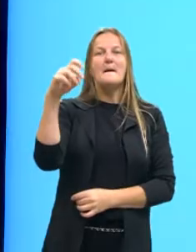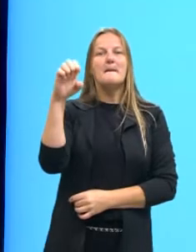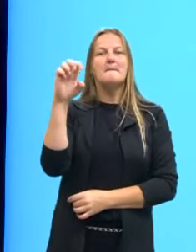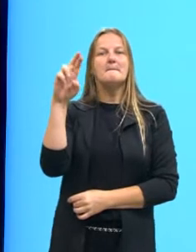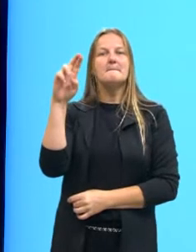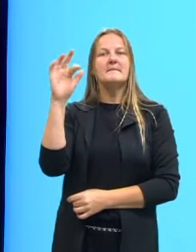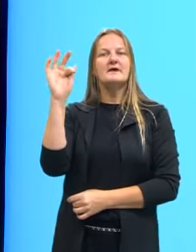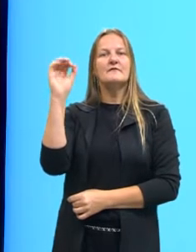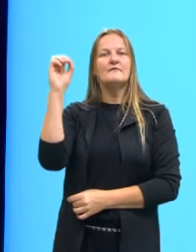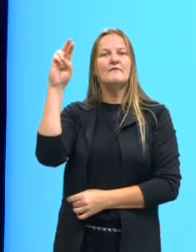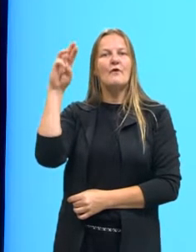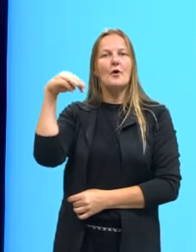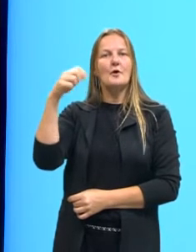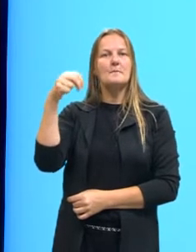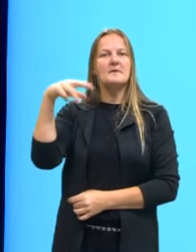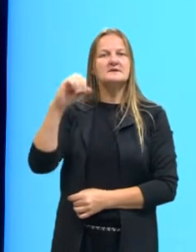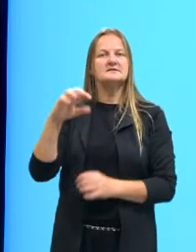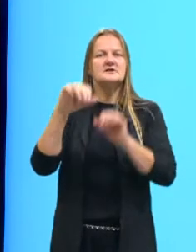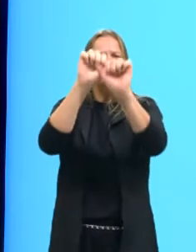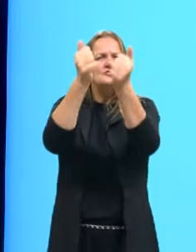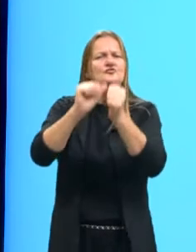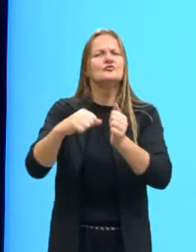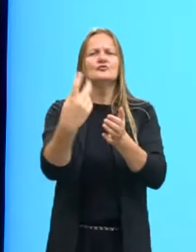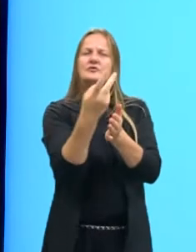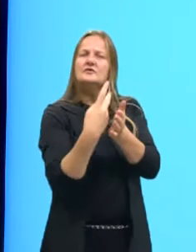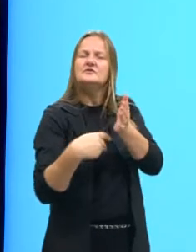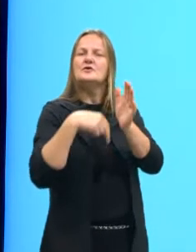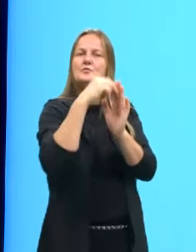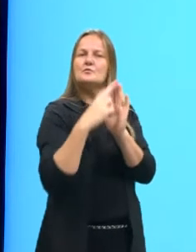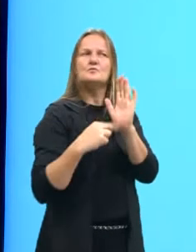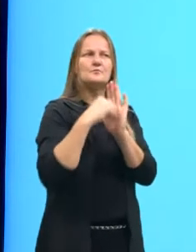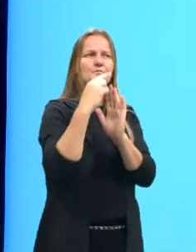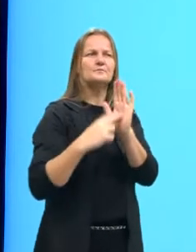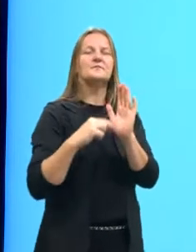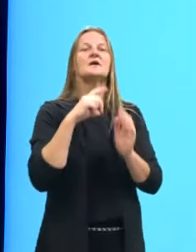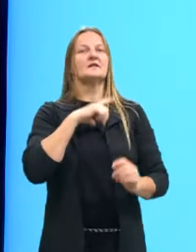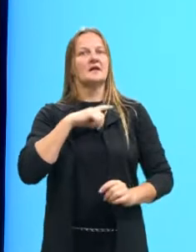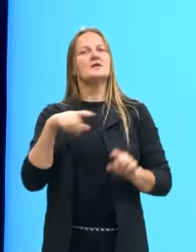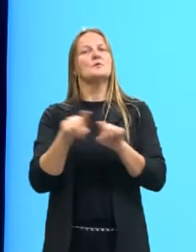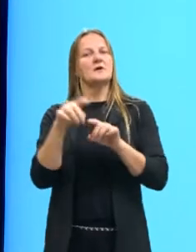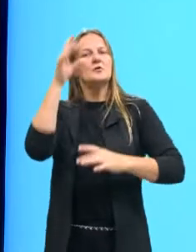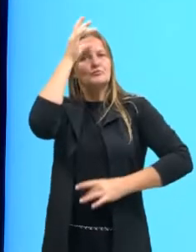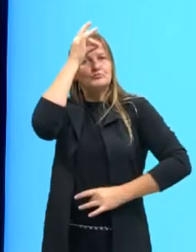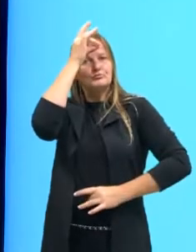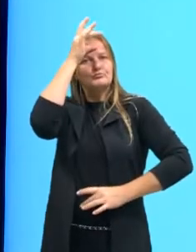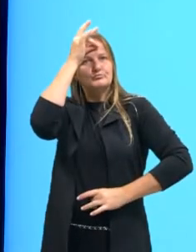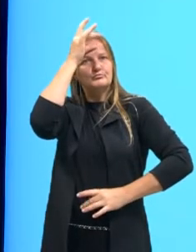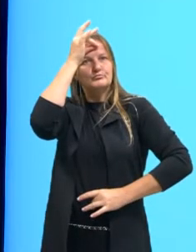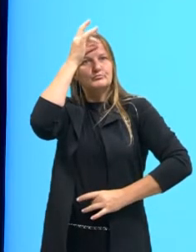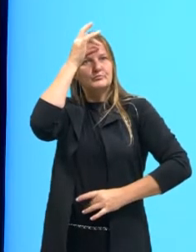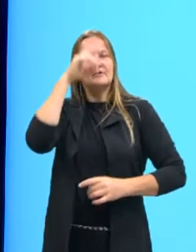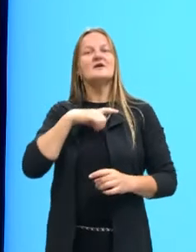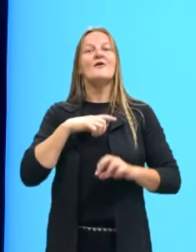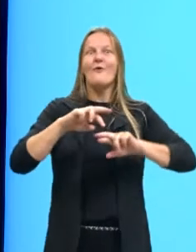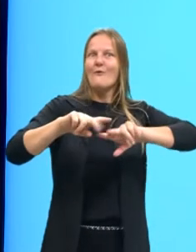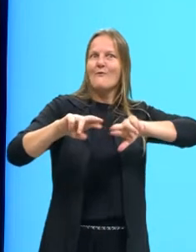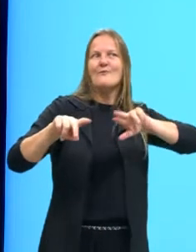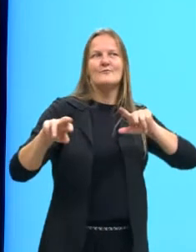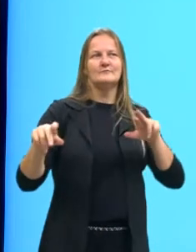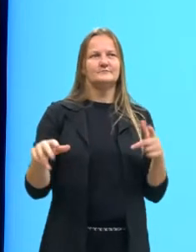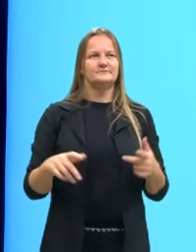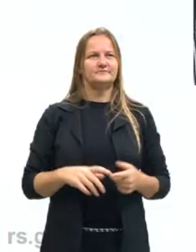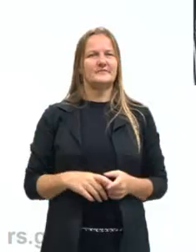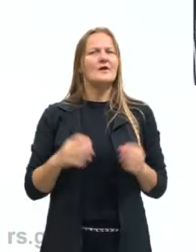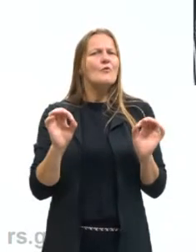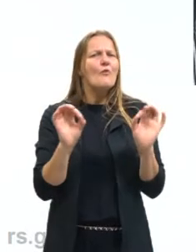nós temos a escultura, o desenho, nós temos também a performance, entre outras. E